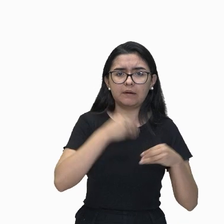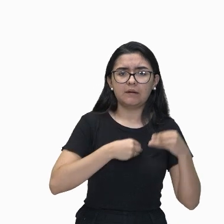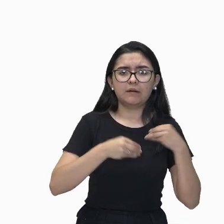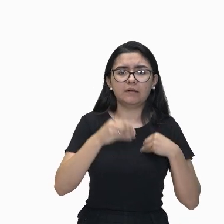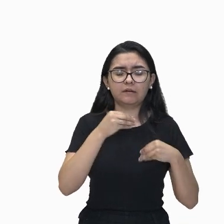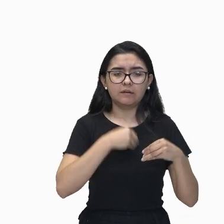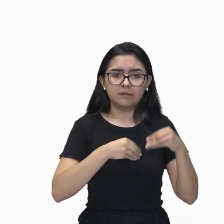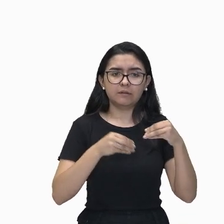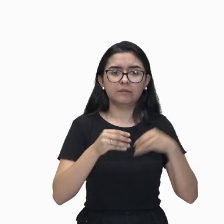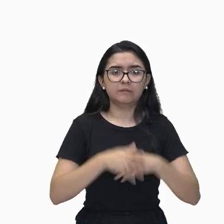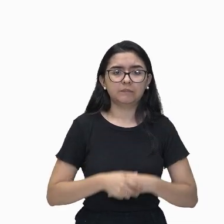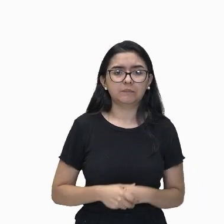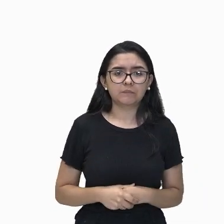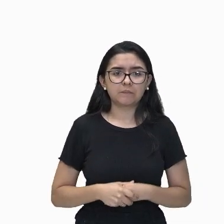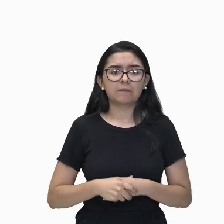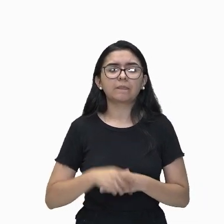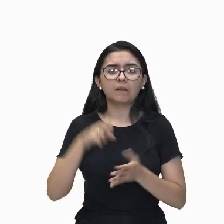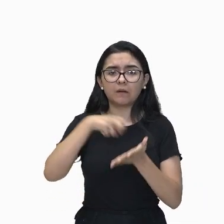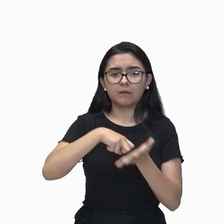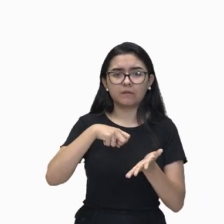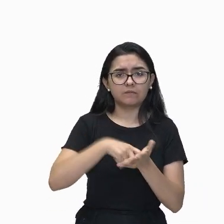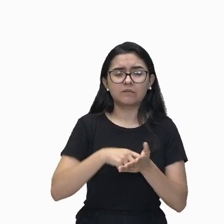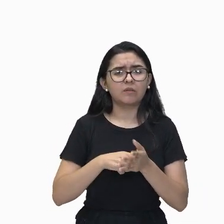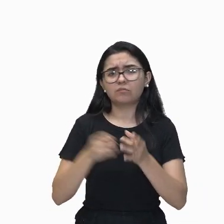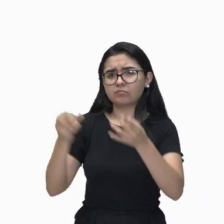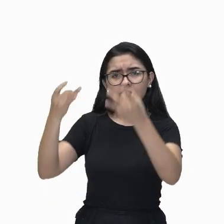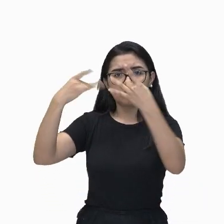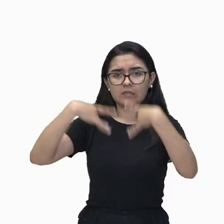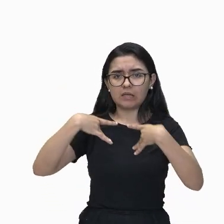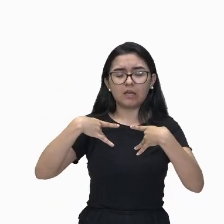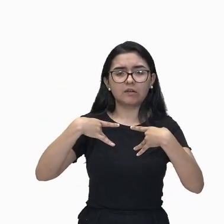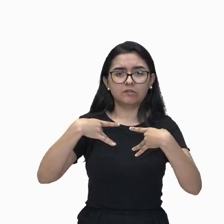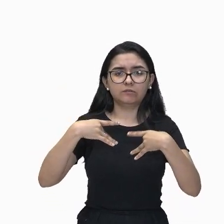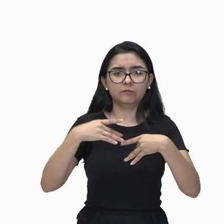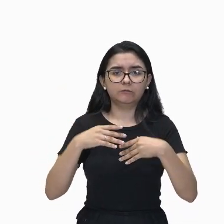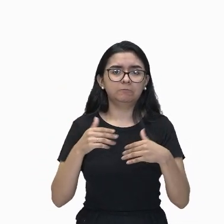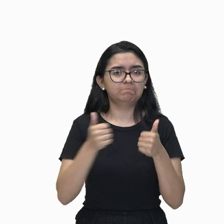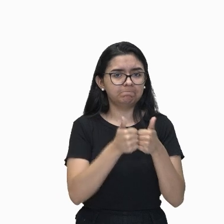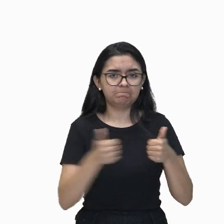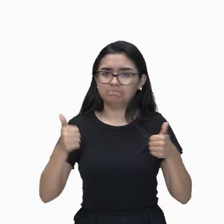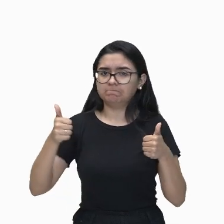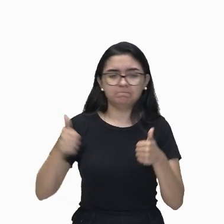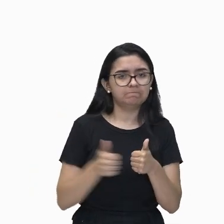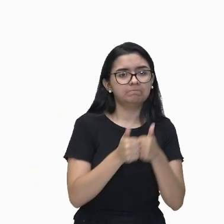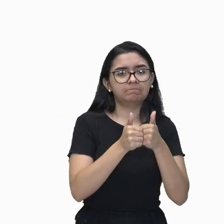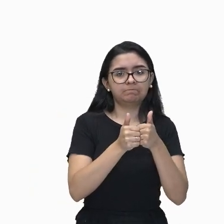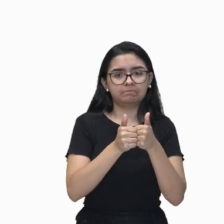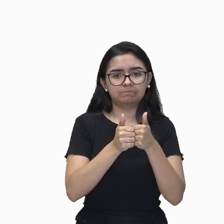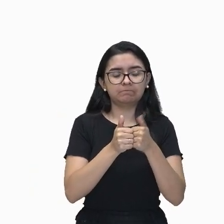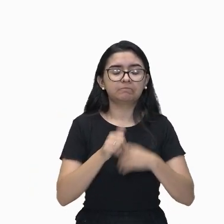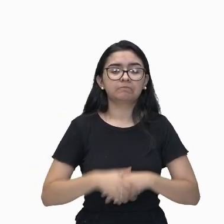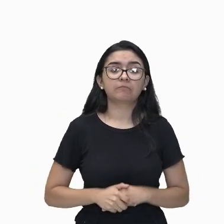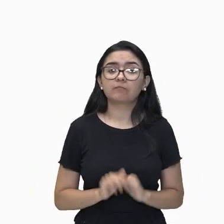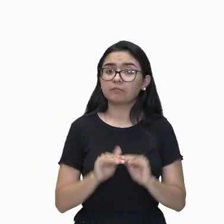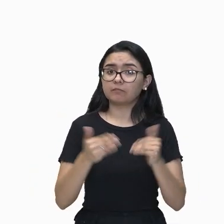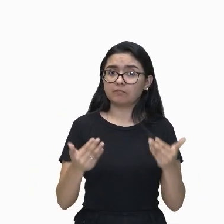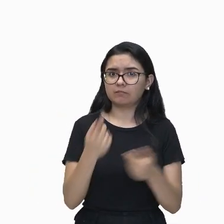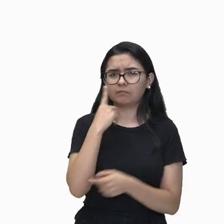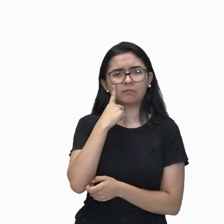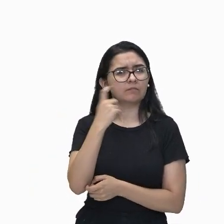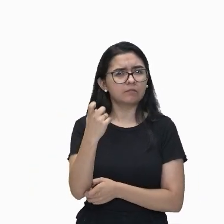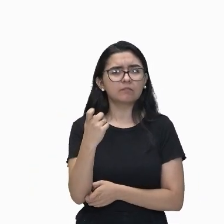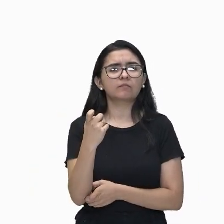divino, perder a vossa ovelha, a vossa glória. Como é interessante.